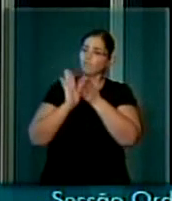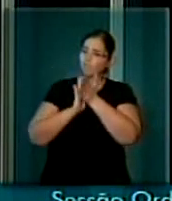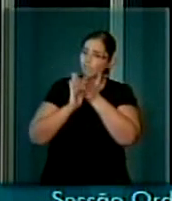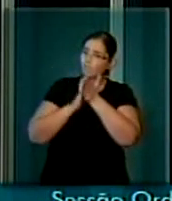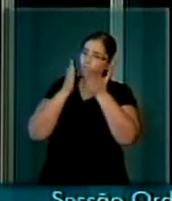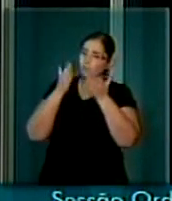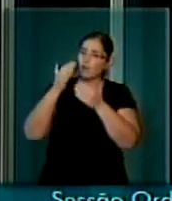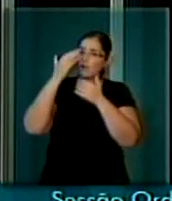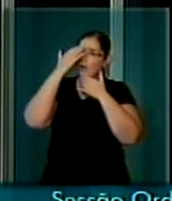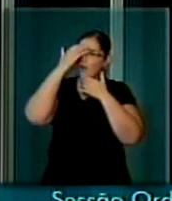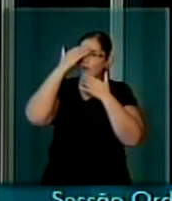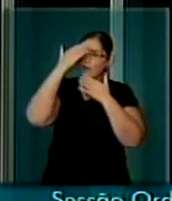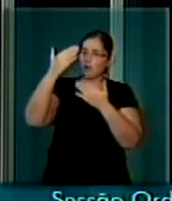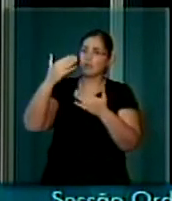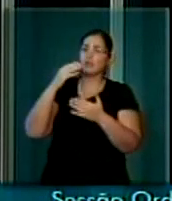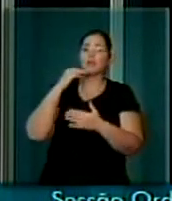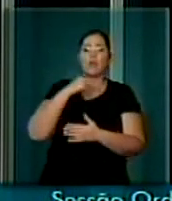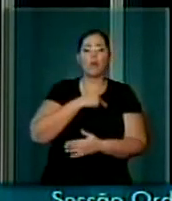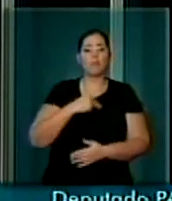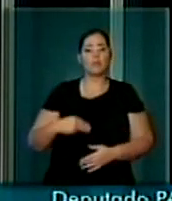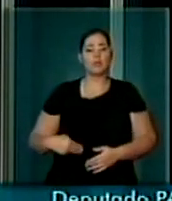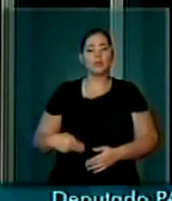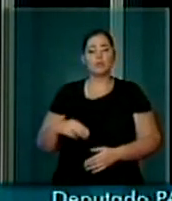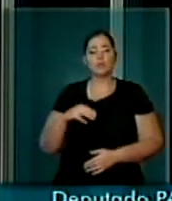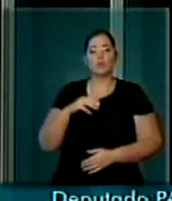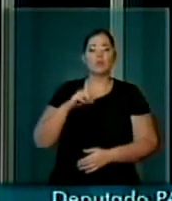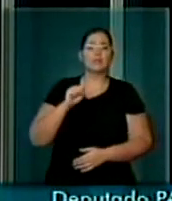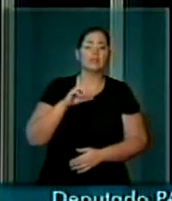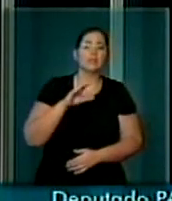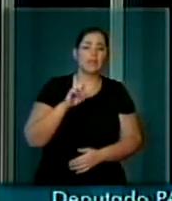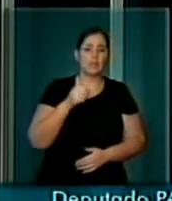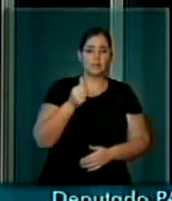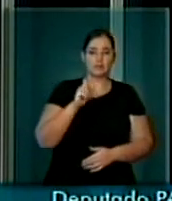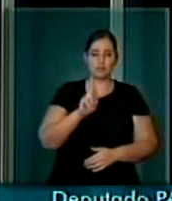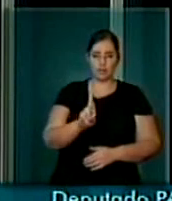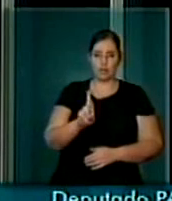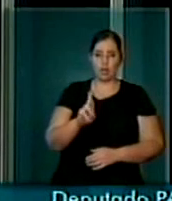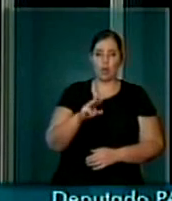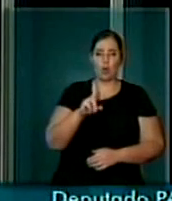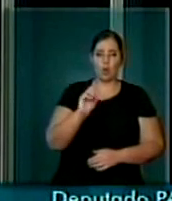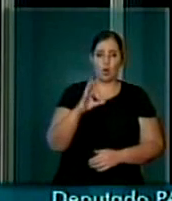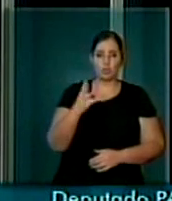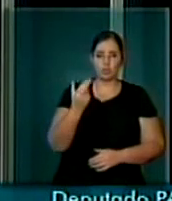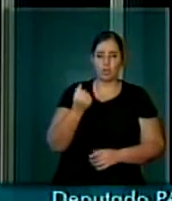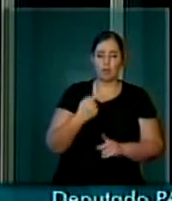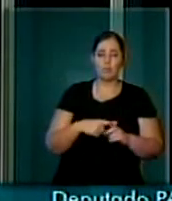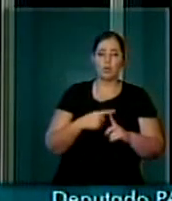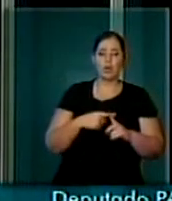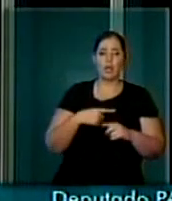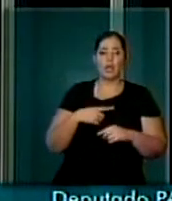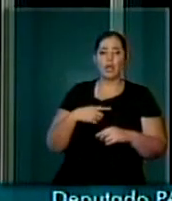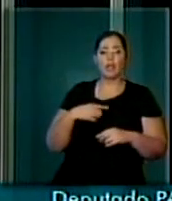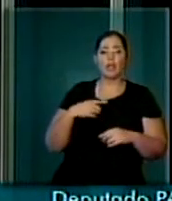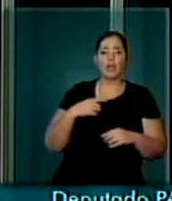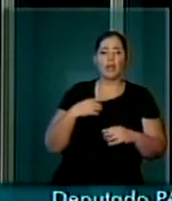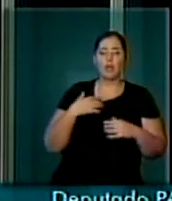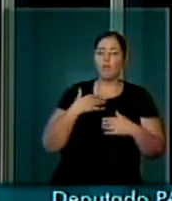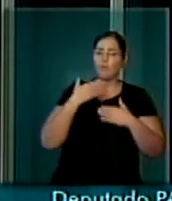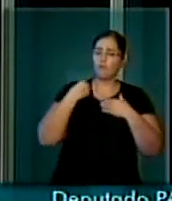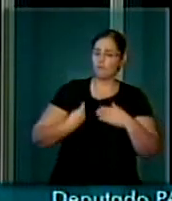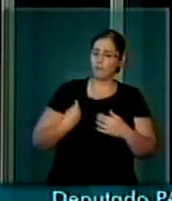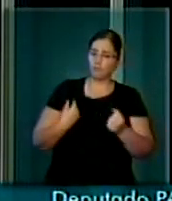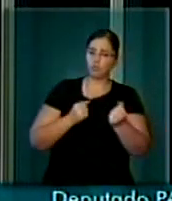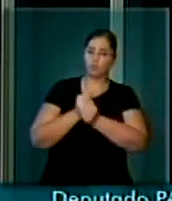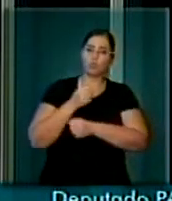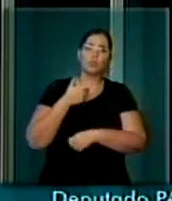ao ministro César Osforrocha, com quem estive anteontem em seu gabinete,